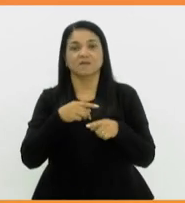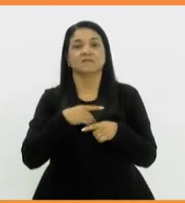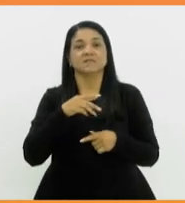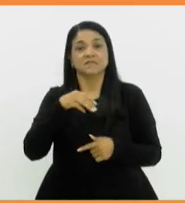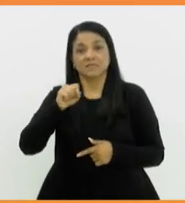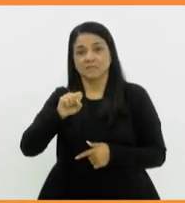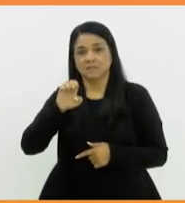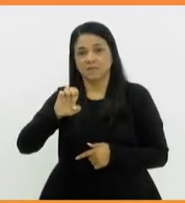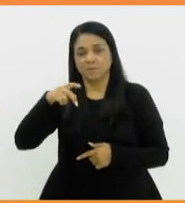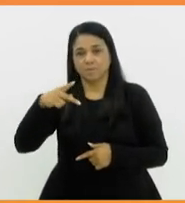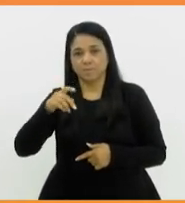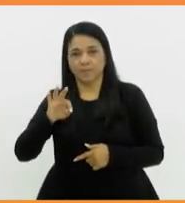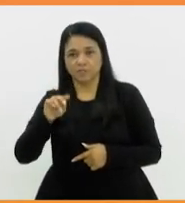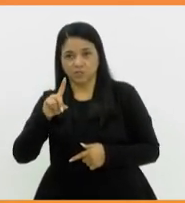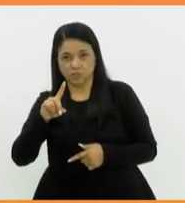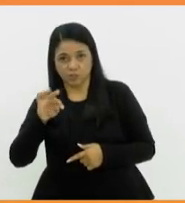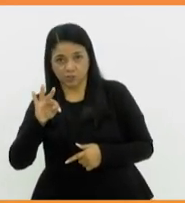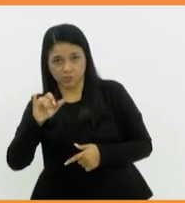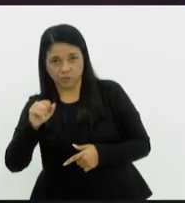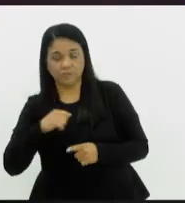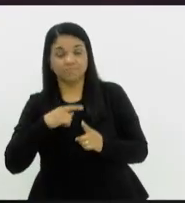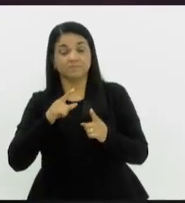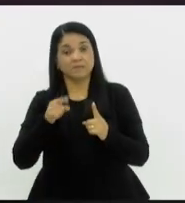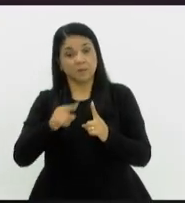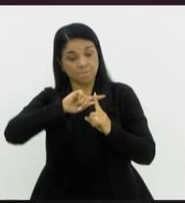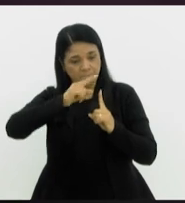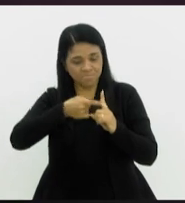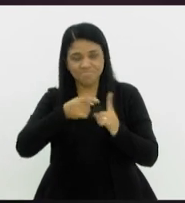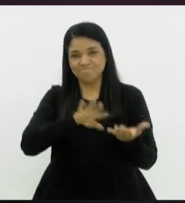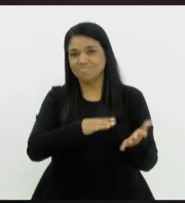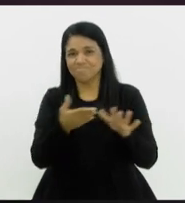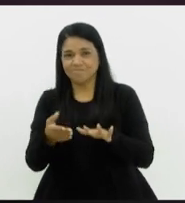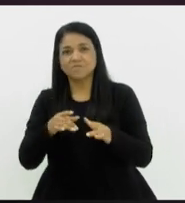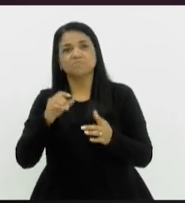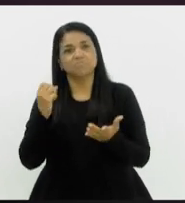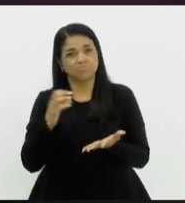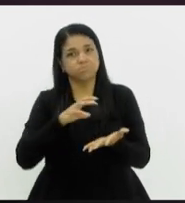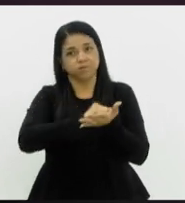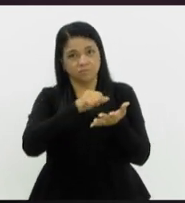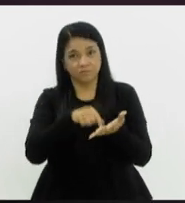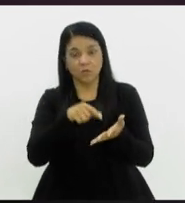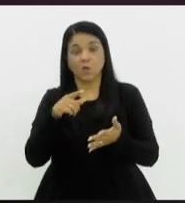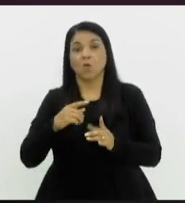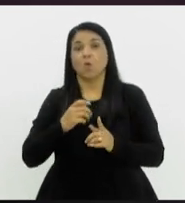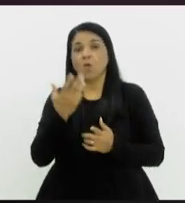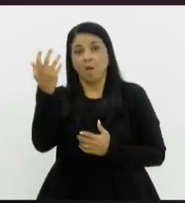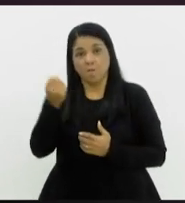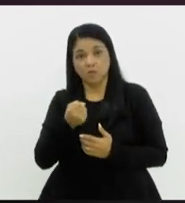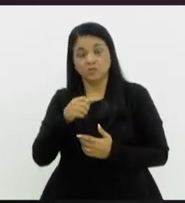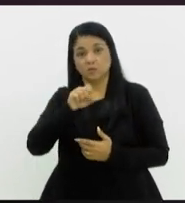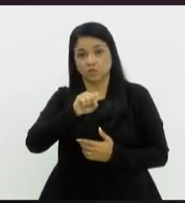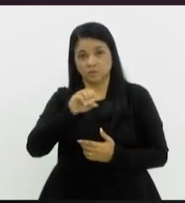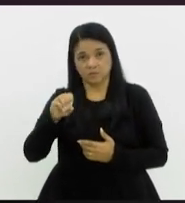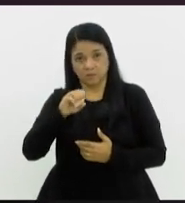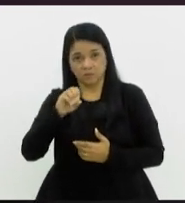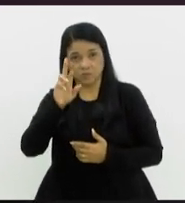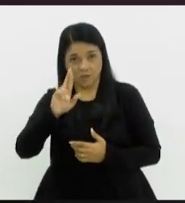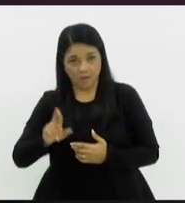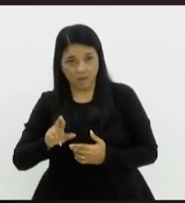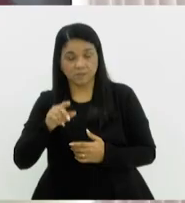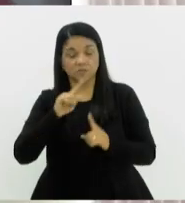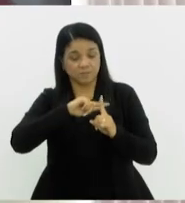altos índices de mortalidade materna. Uma bolsa auxílio de R$ 400 está garantida para gestantes que forem